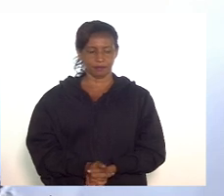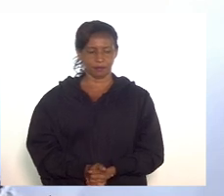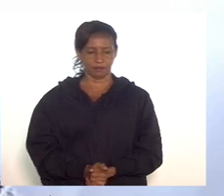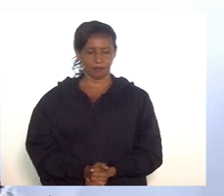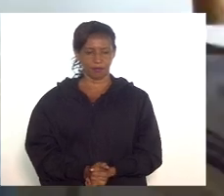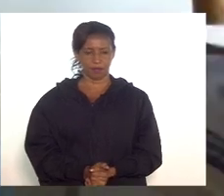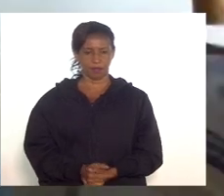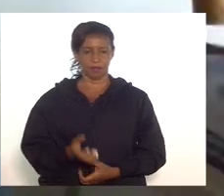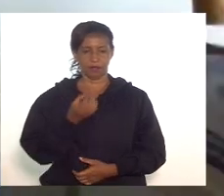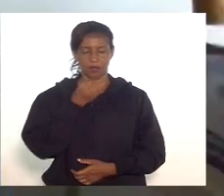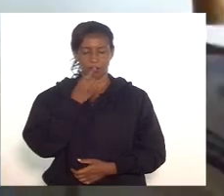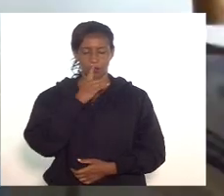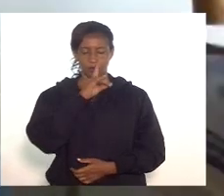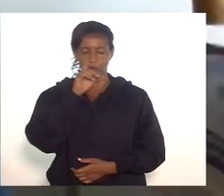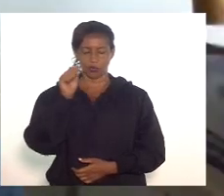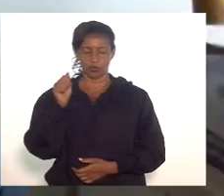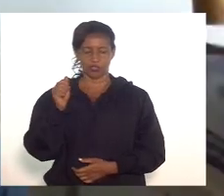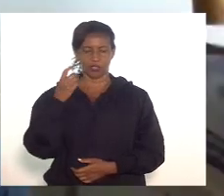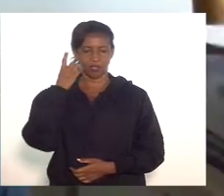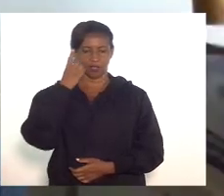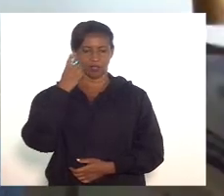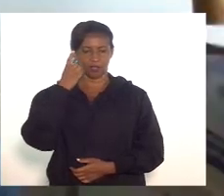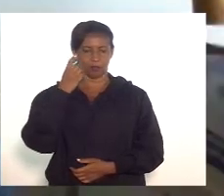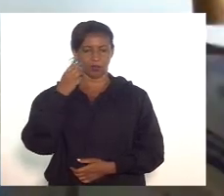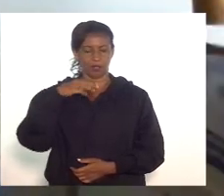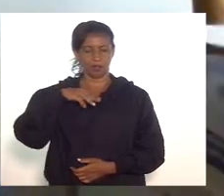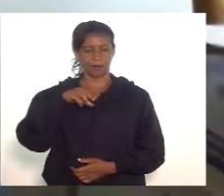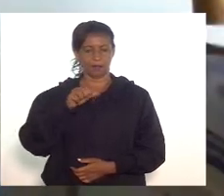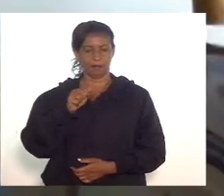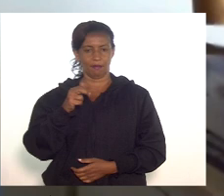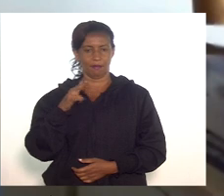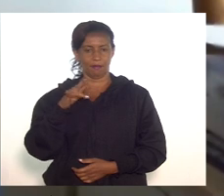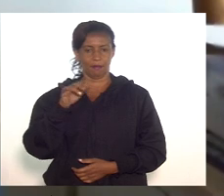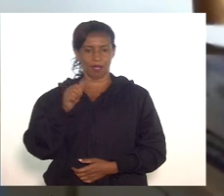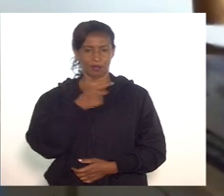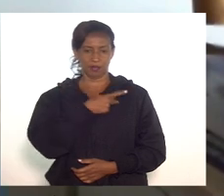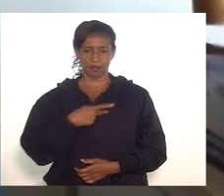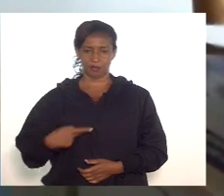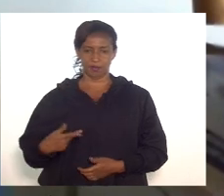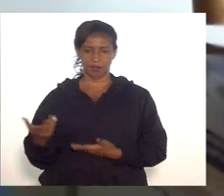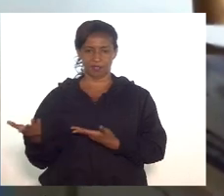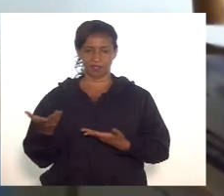Bom dia, deputada Marta Rocha, nossa presidente.